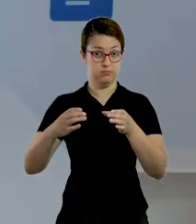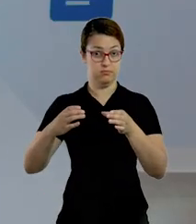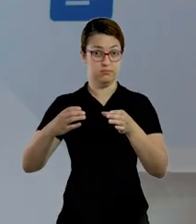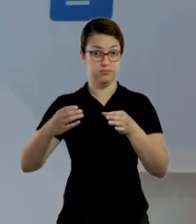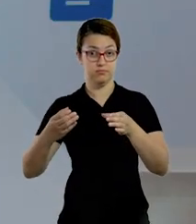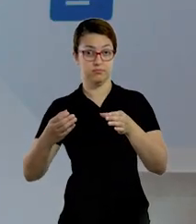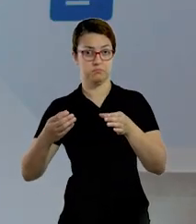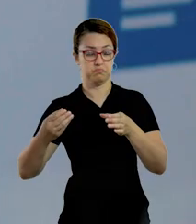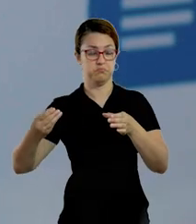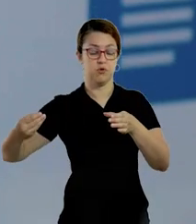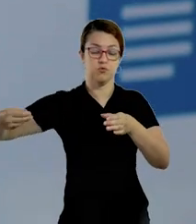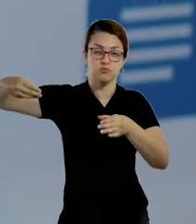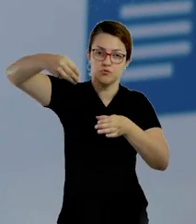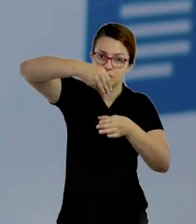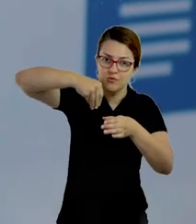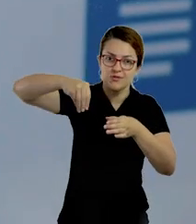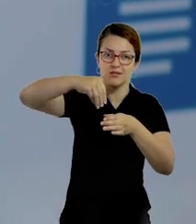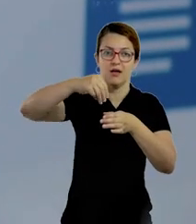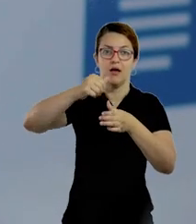colocar arroz.